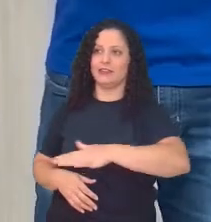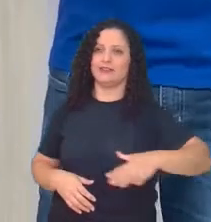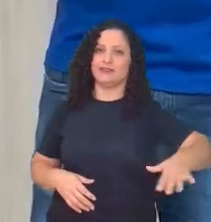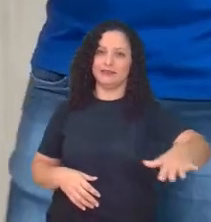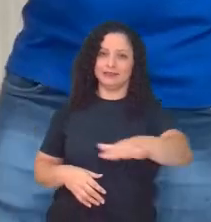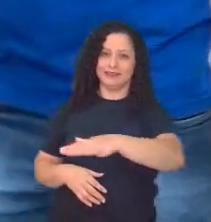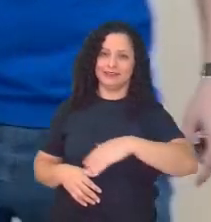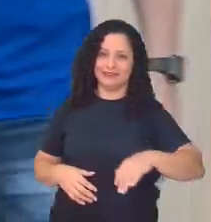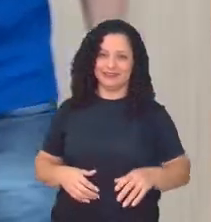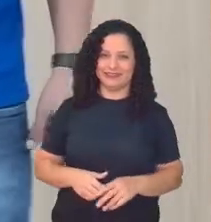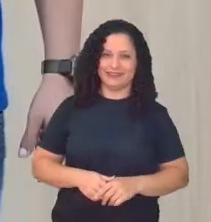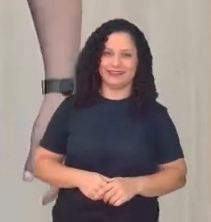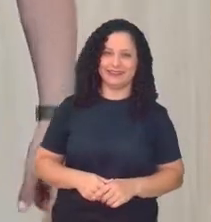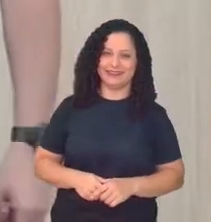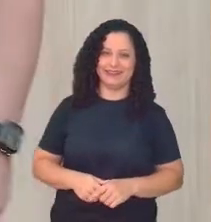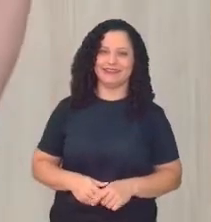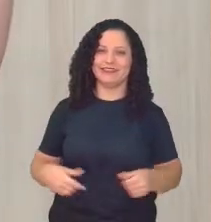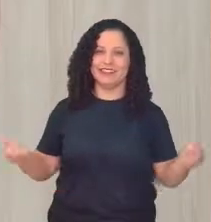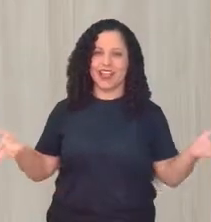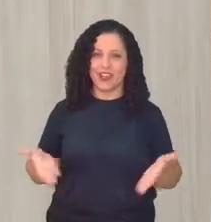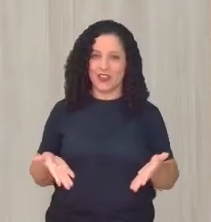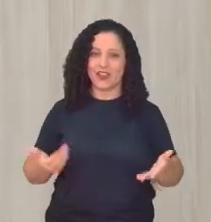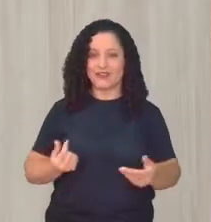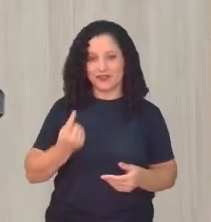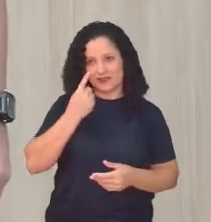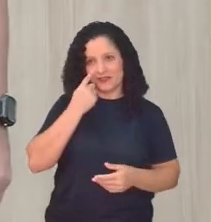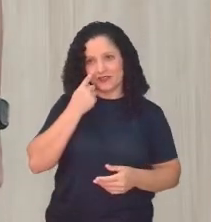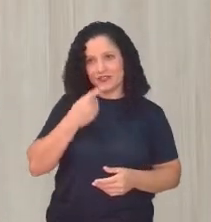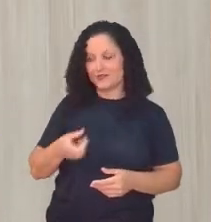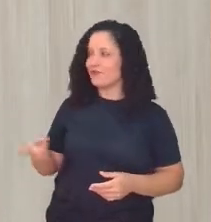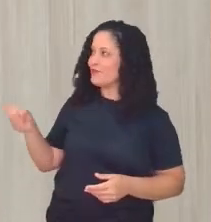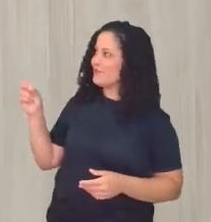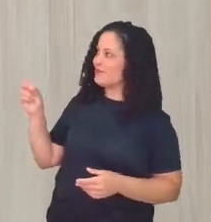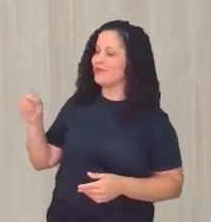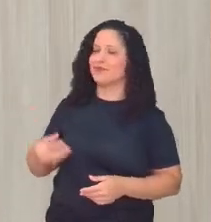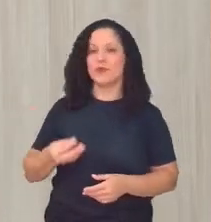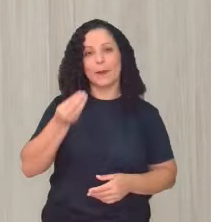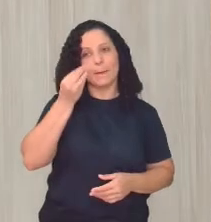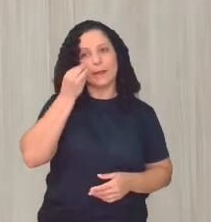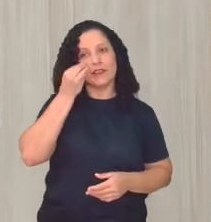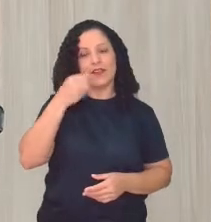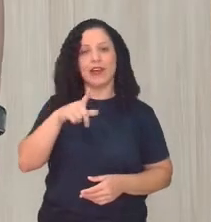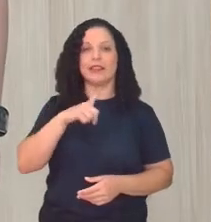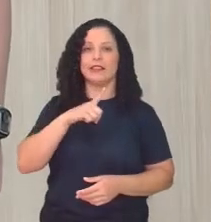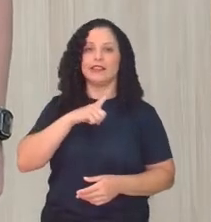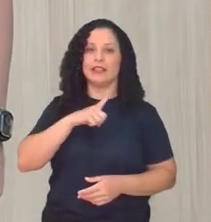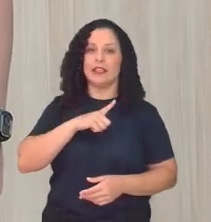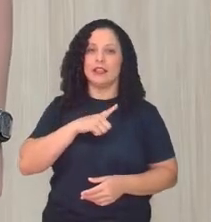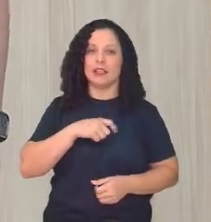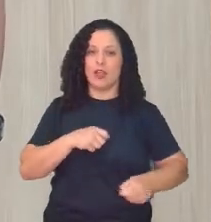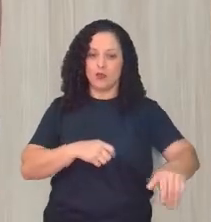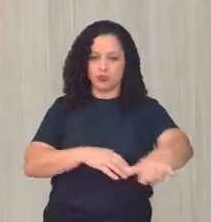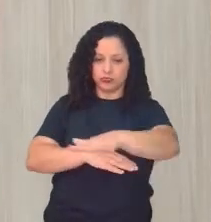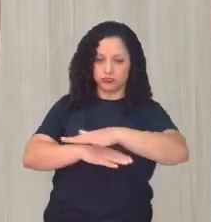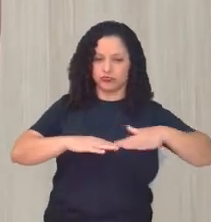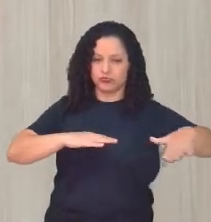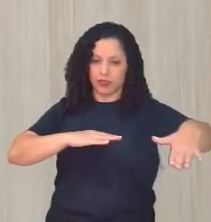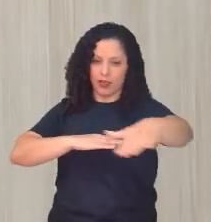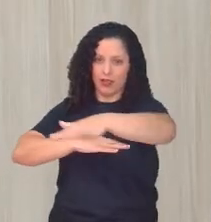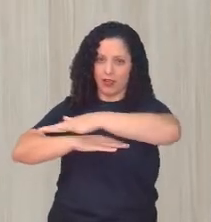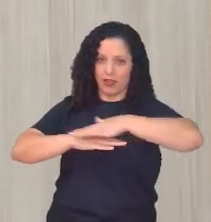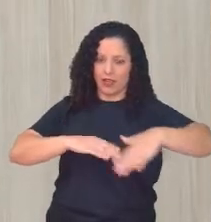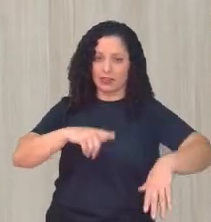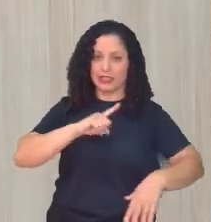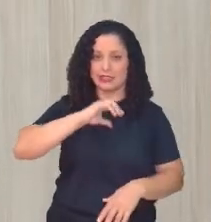aqui, muito bem. Vamos falar aqui, garoto. Ó, então observa aqui. a gente tem cerrado, em primeiro lugar, com um acumulado de